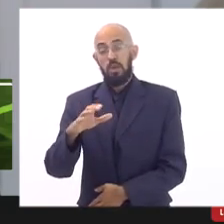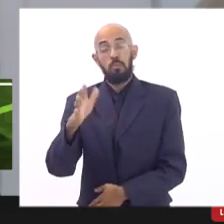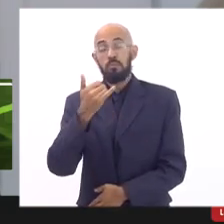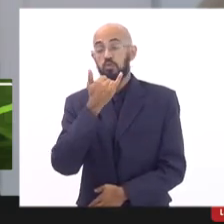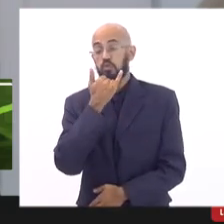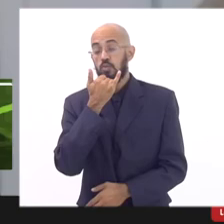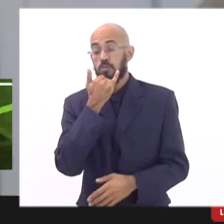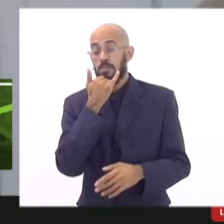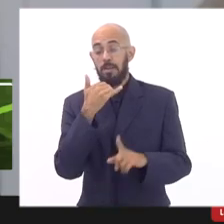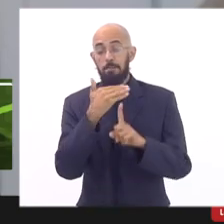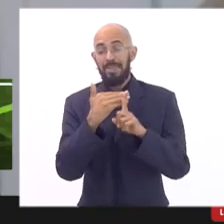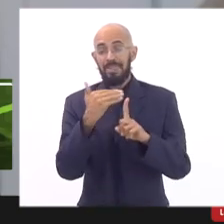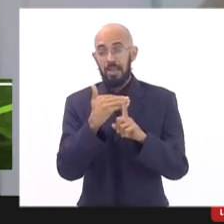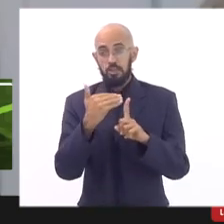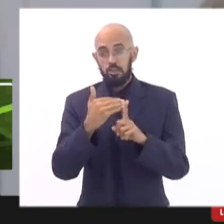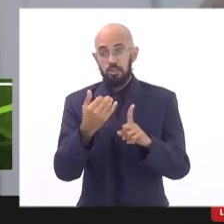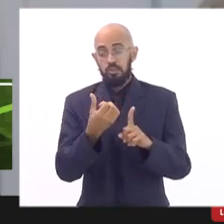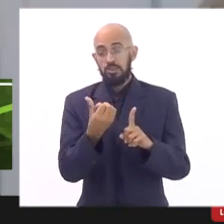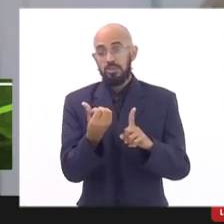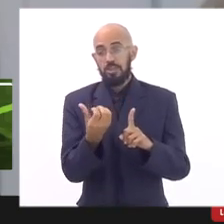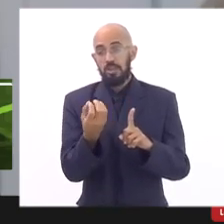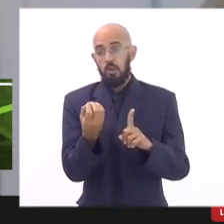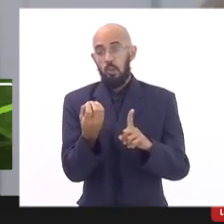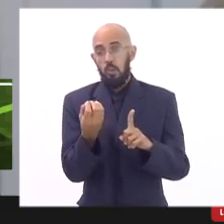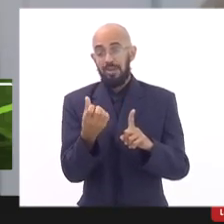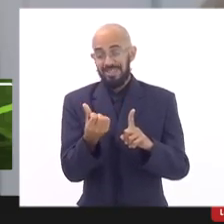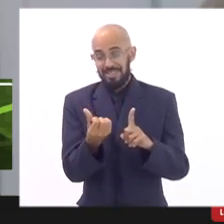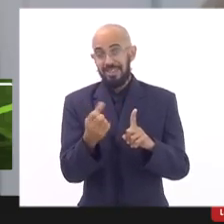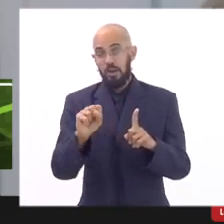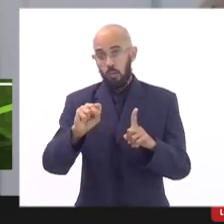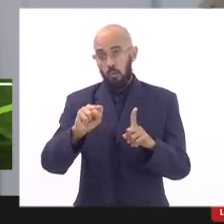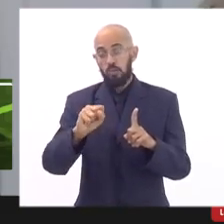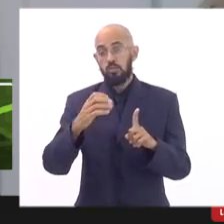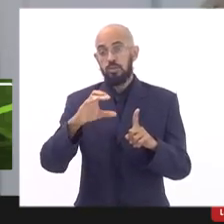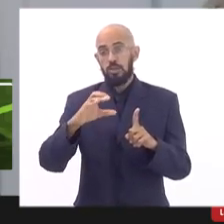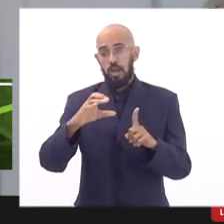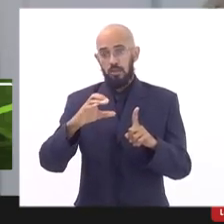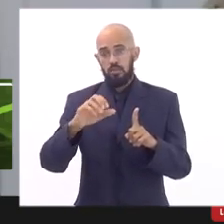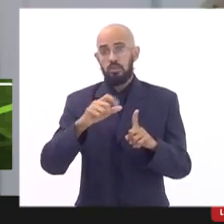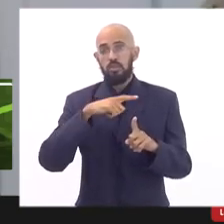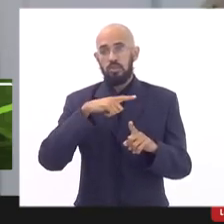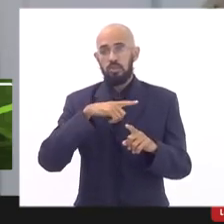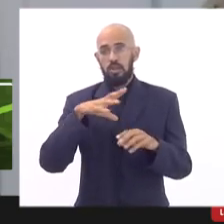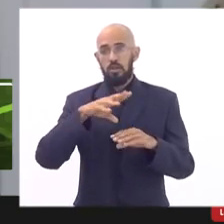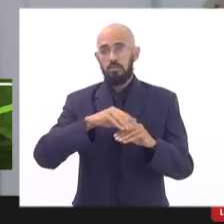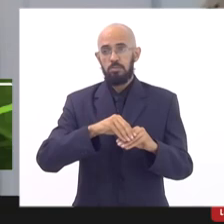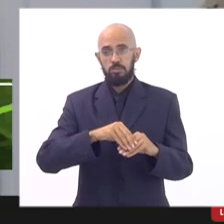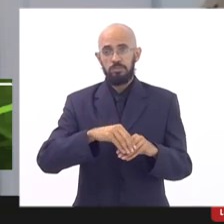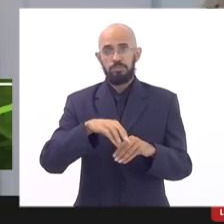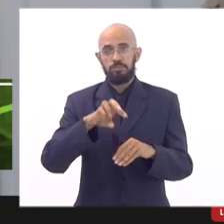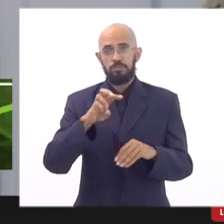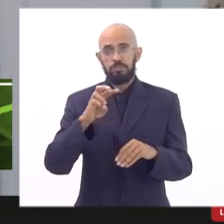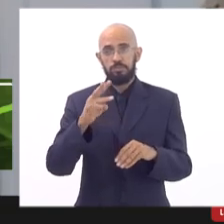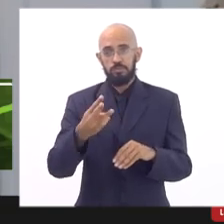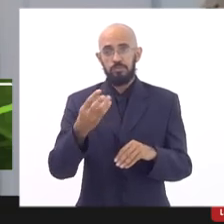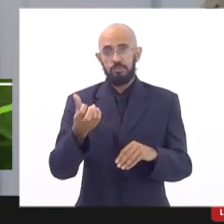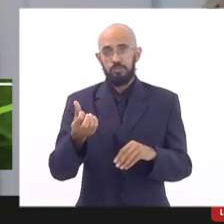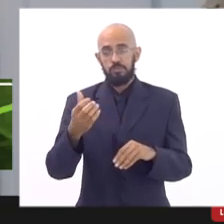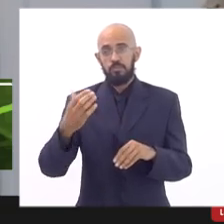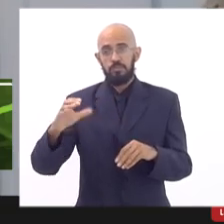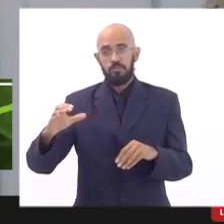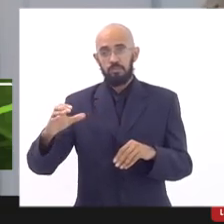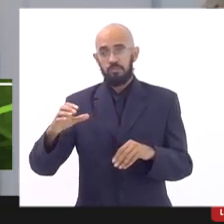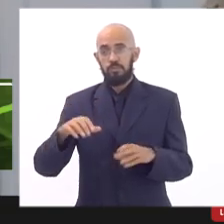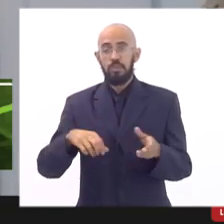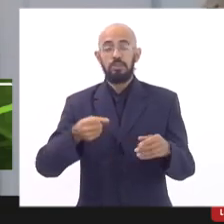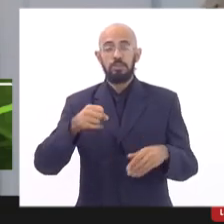valor de 68 centavos e aí tem a complementação também do FNDE no valor de 36 no horário integral